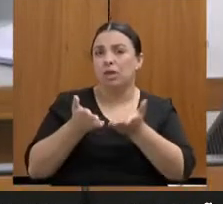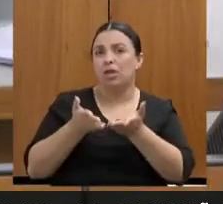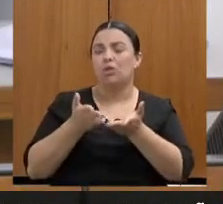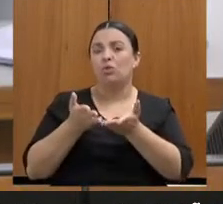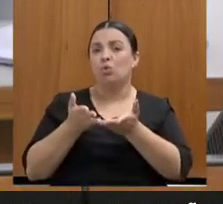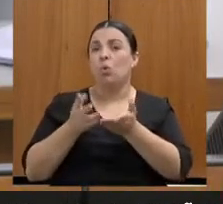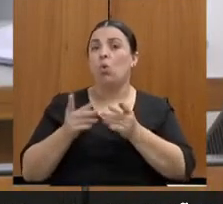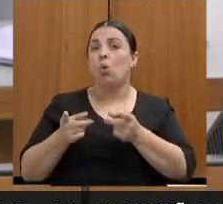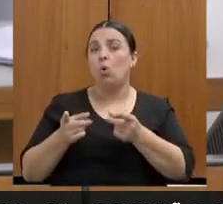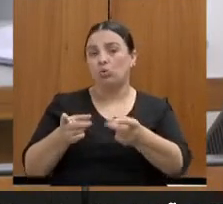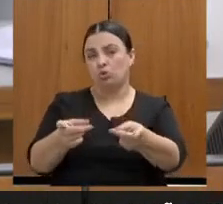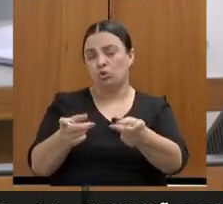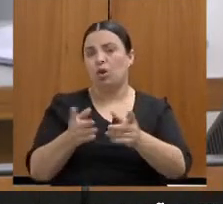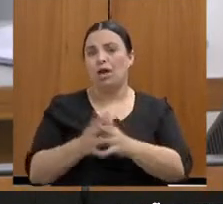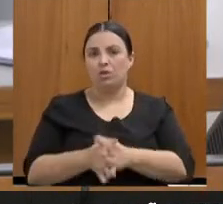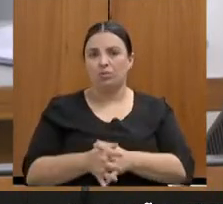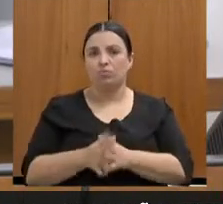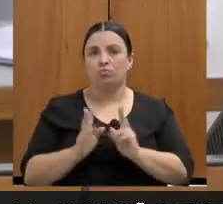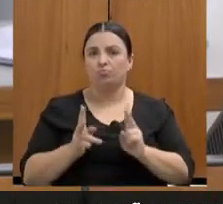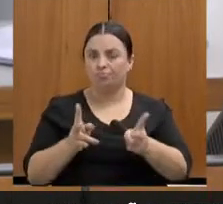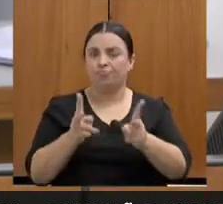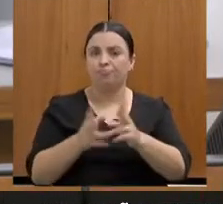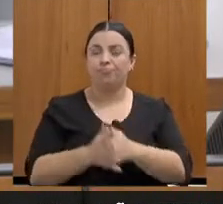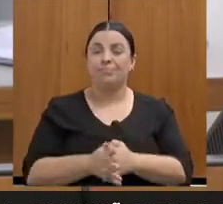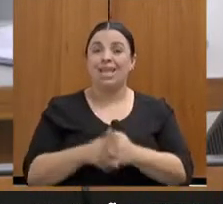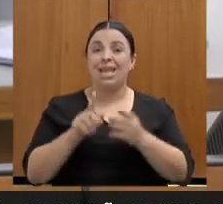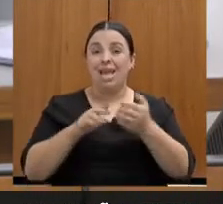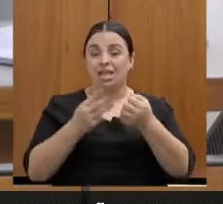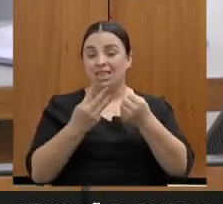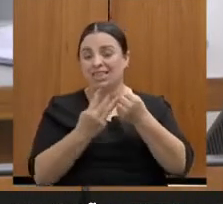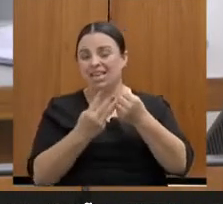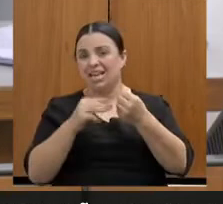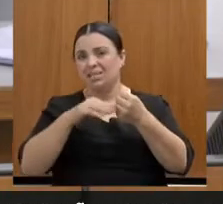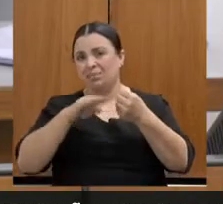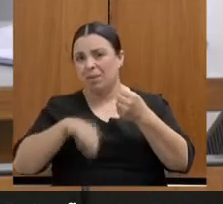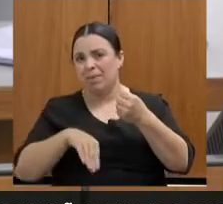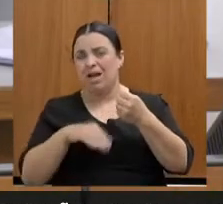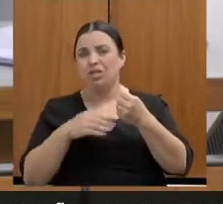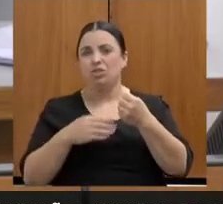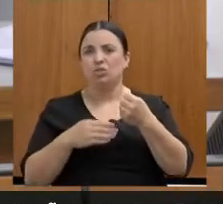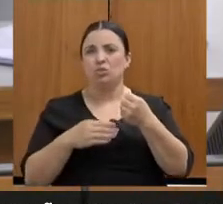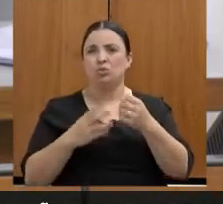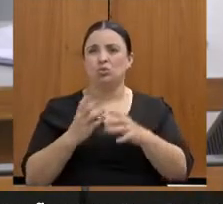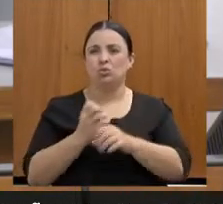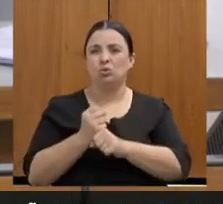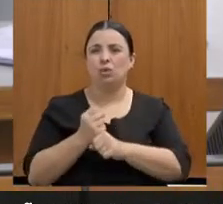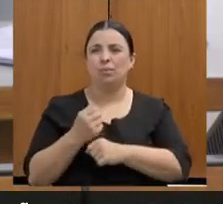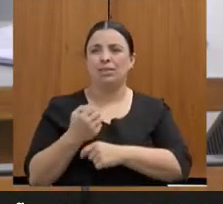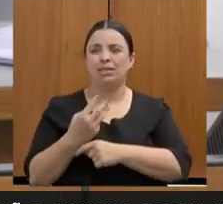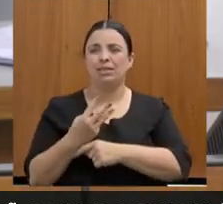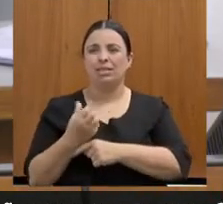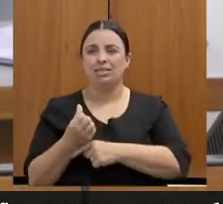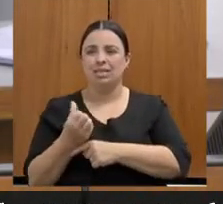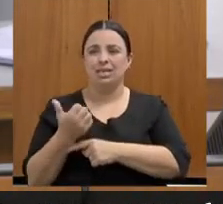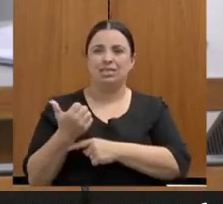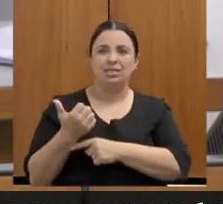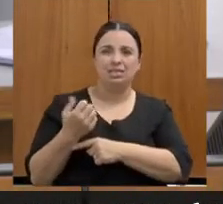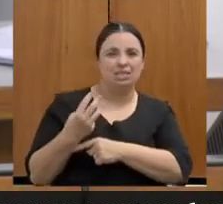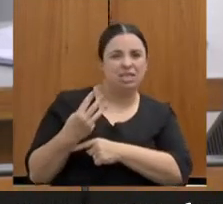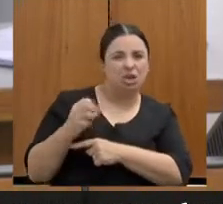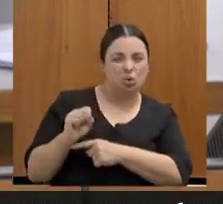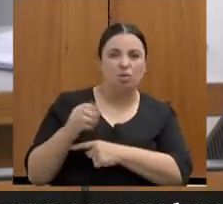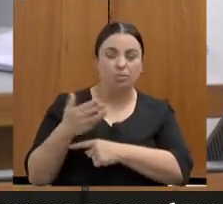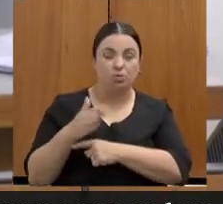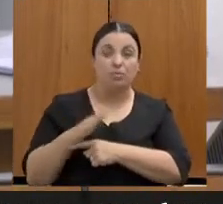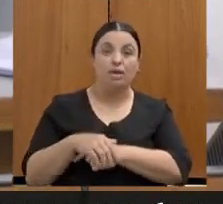Essas unidades de nível 3 para baixo, que são 36, 38 unidades, essas 35,